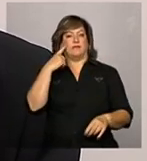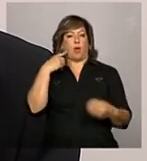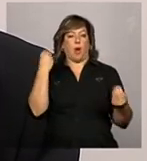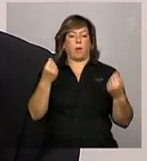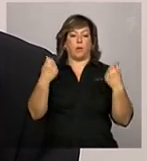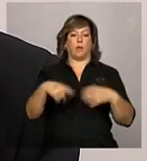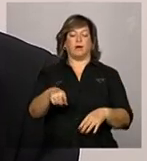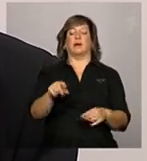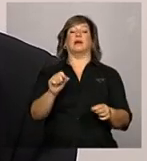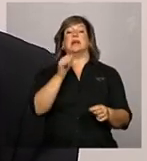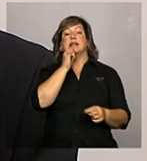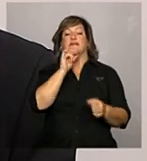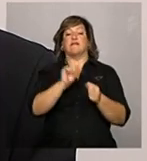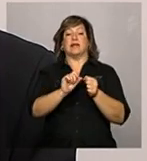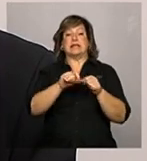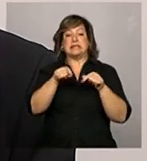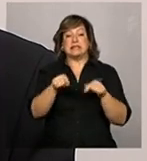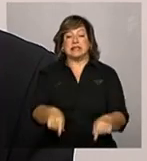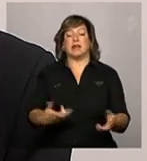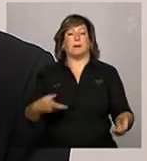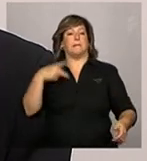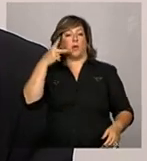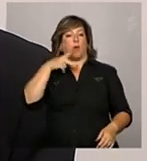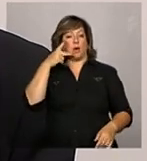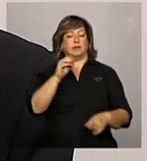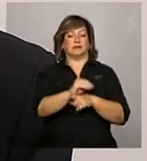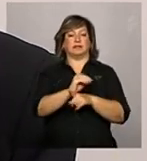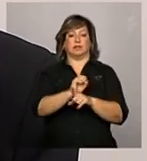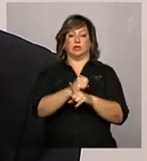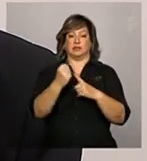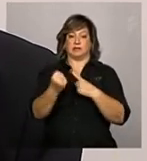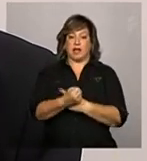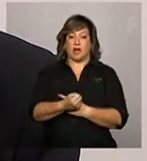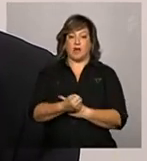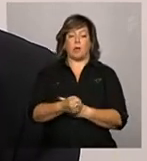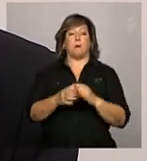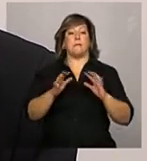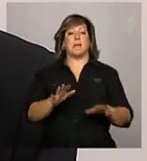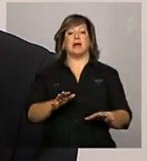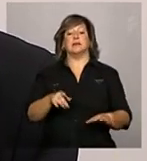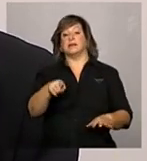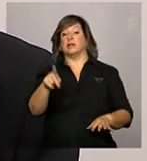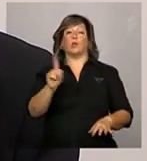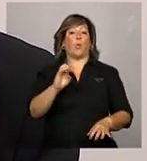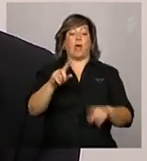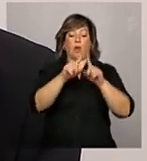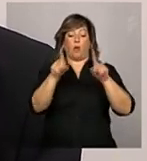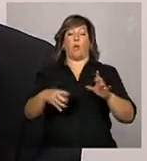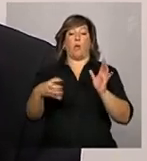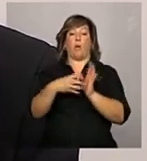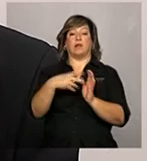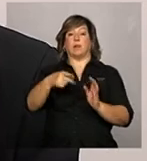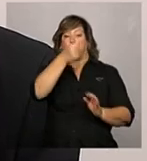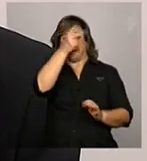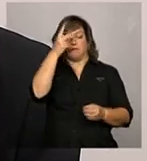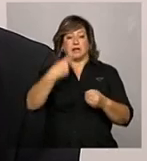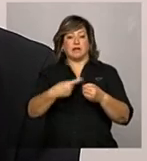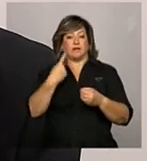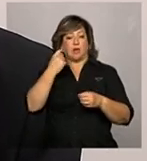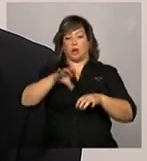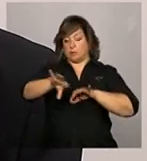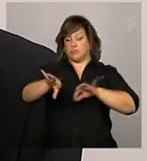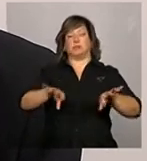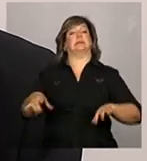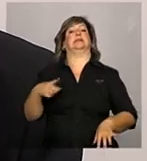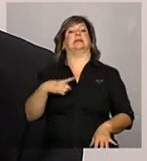serviço, executar a política de assistência social, porém que não é do quadro da Prefeitura. Um terceiro